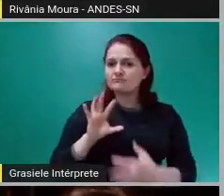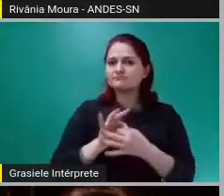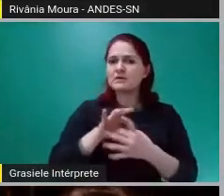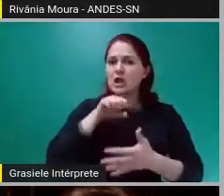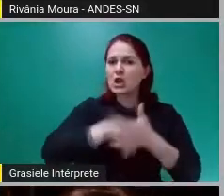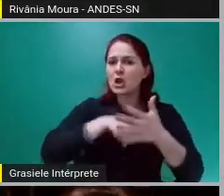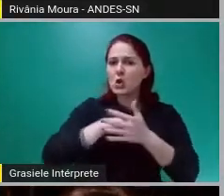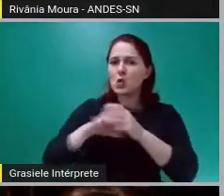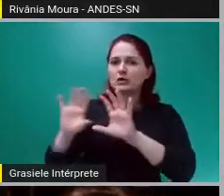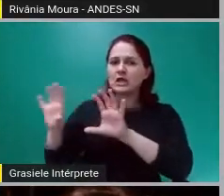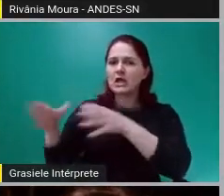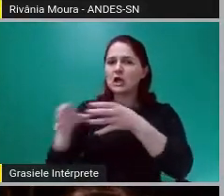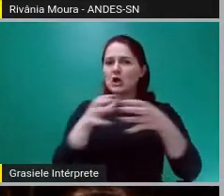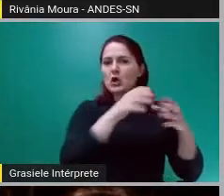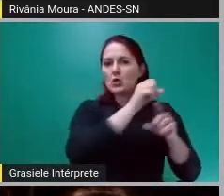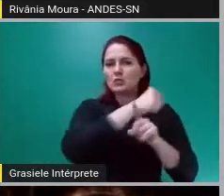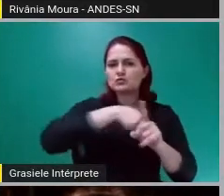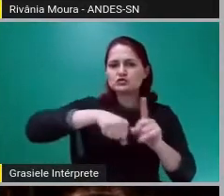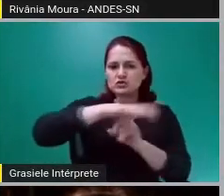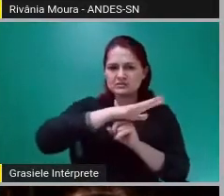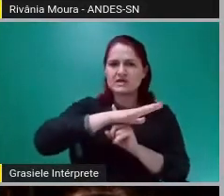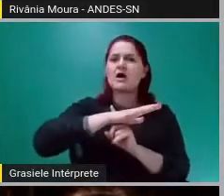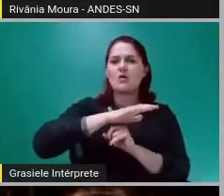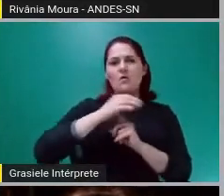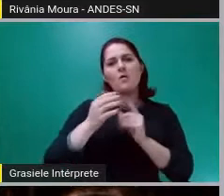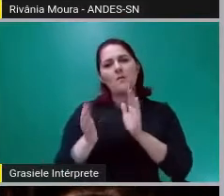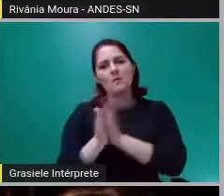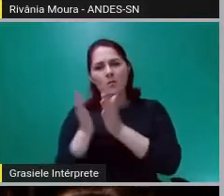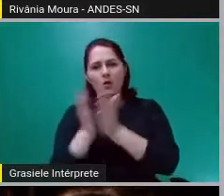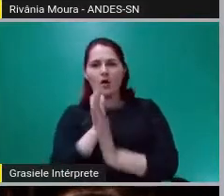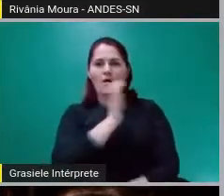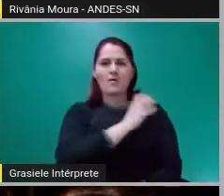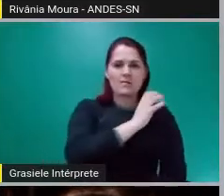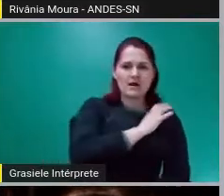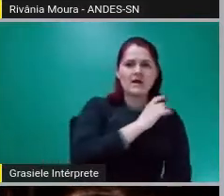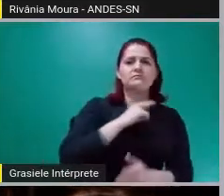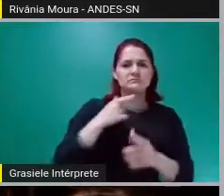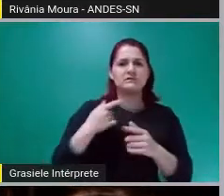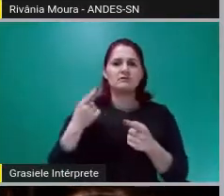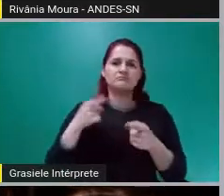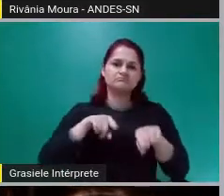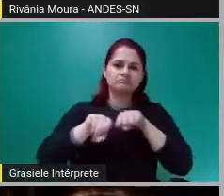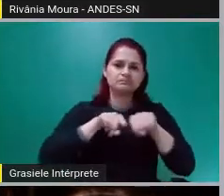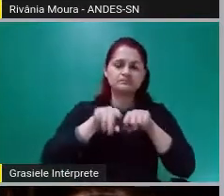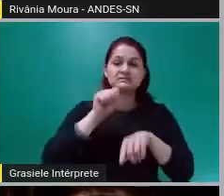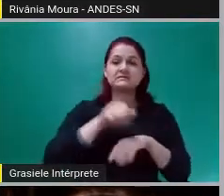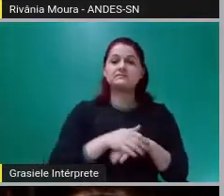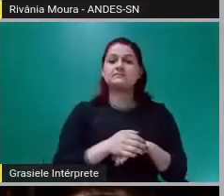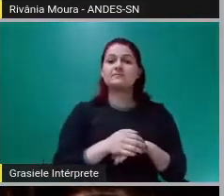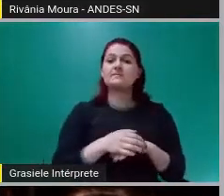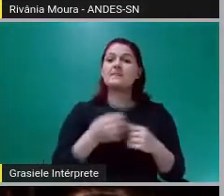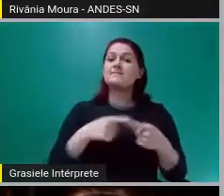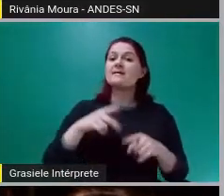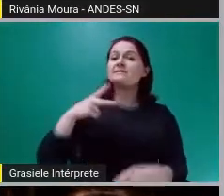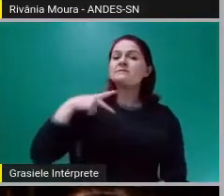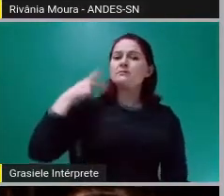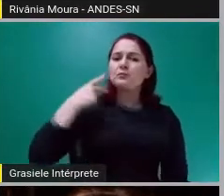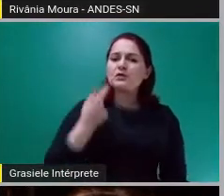gente chega na política. E a política, no fundo, monetária, é a política para saber quem manda na moeda.